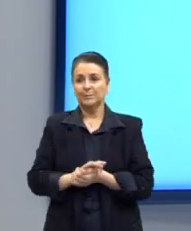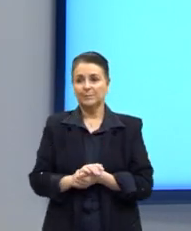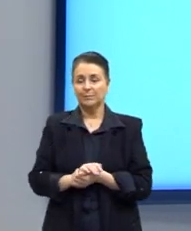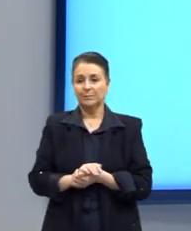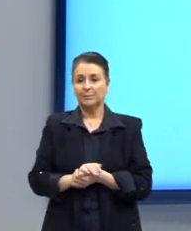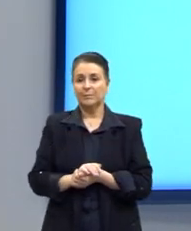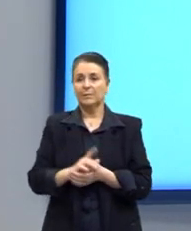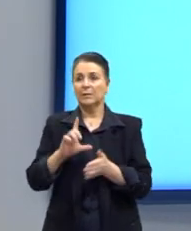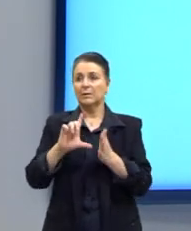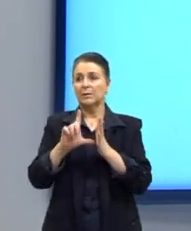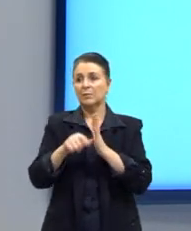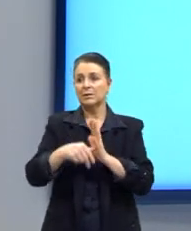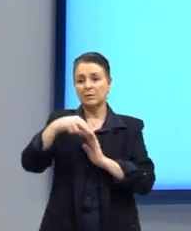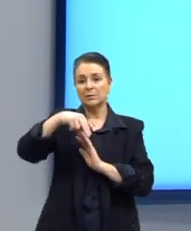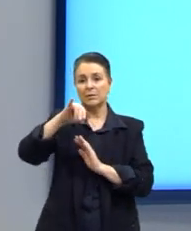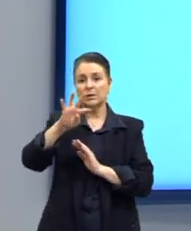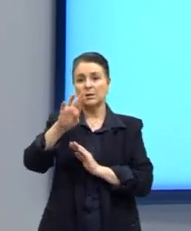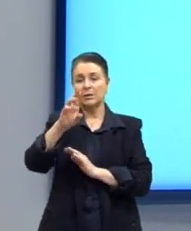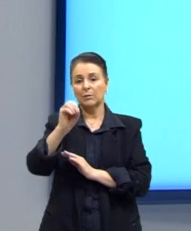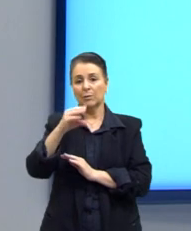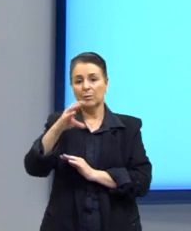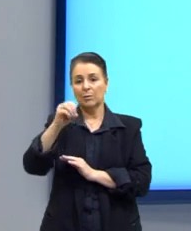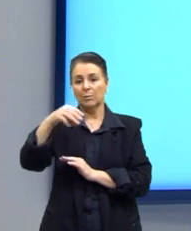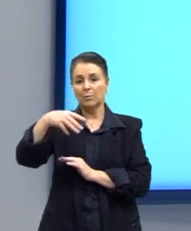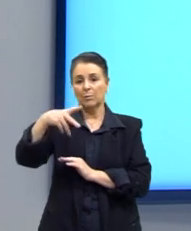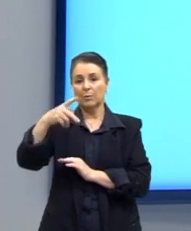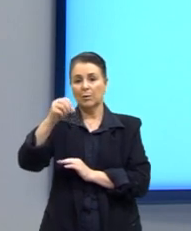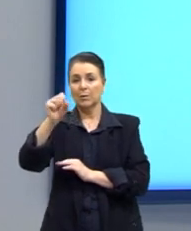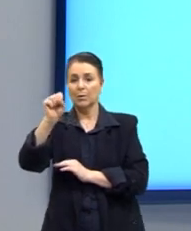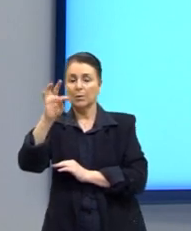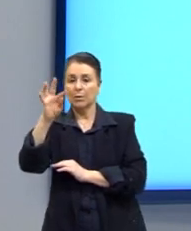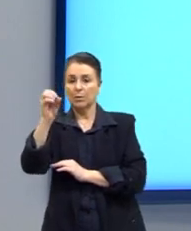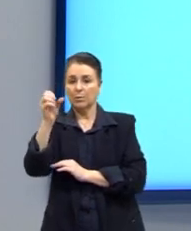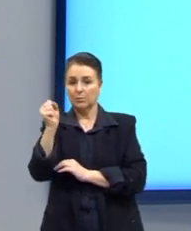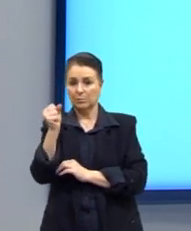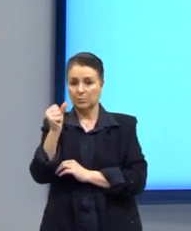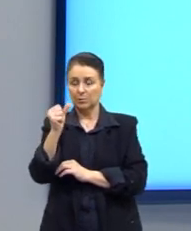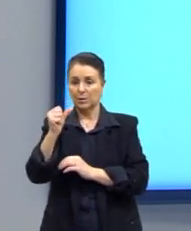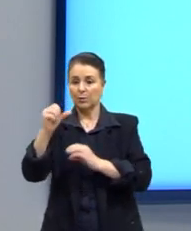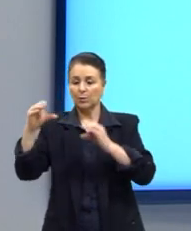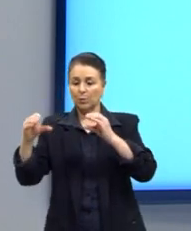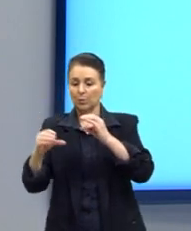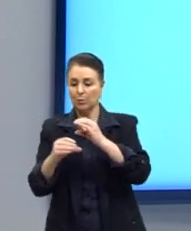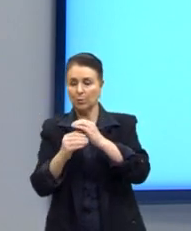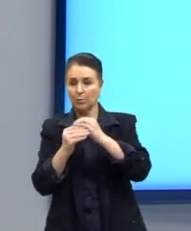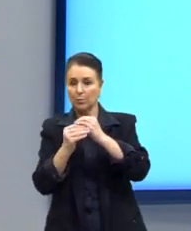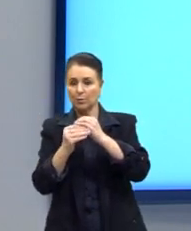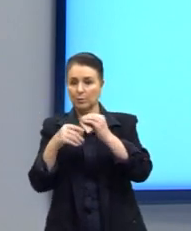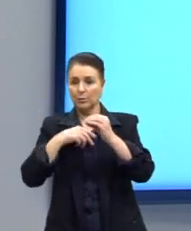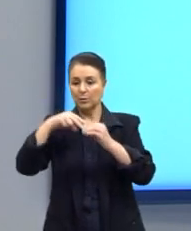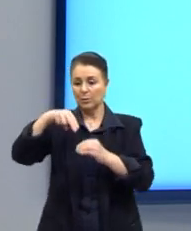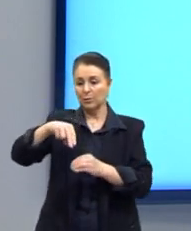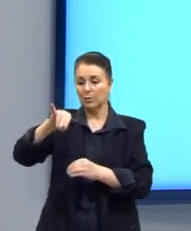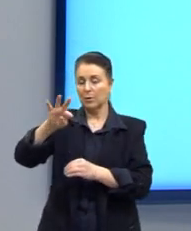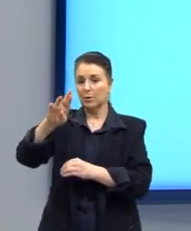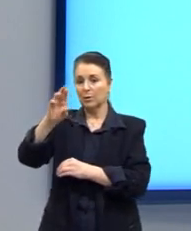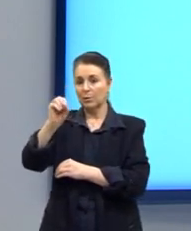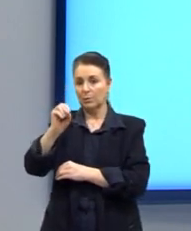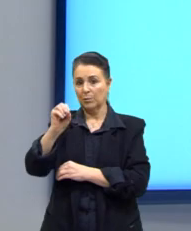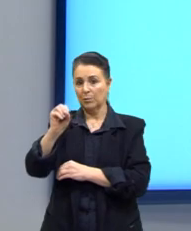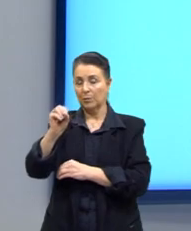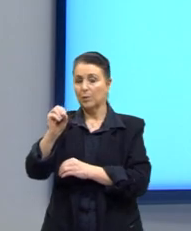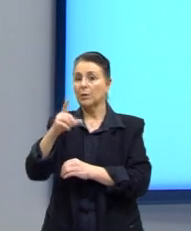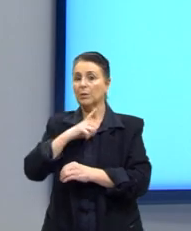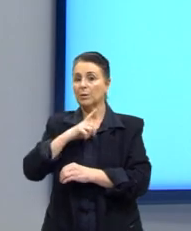os nitrocompostos são os compostos orgânicos que possuem o nitro. O que seria o nitro? A presença do nitrogênio